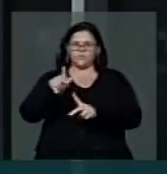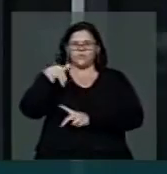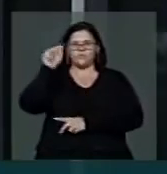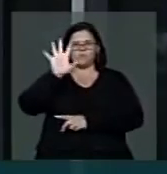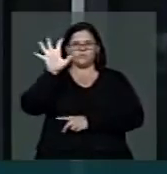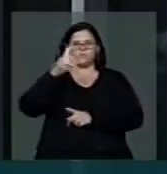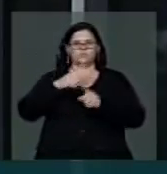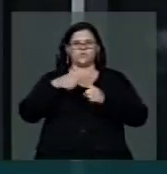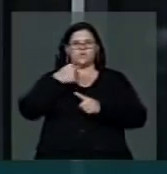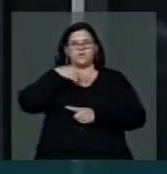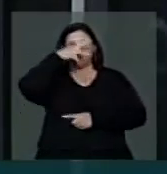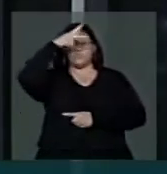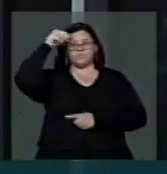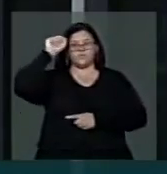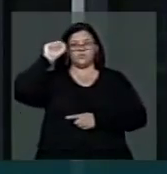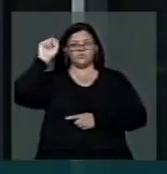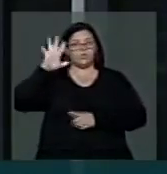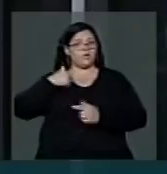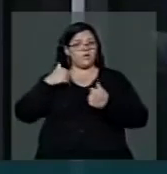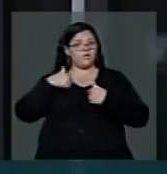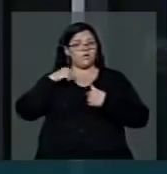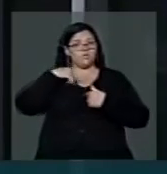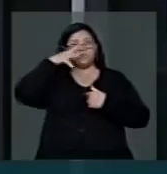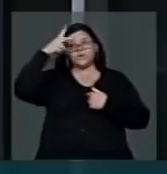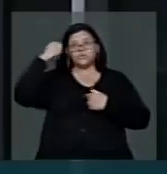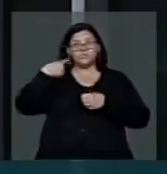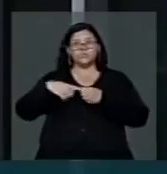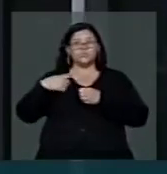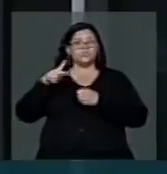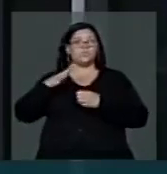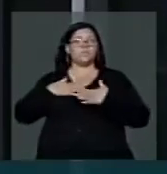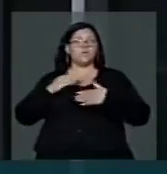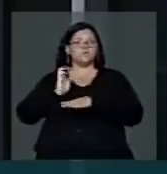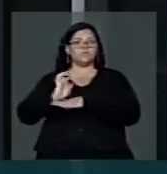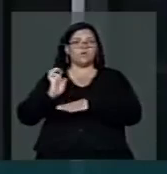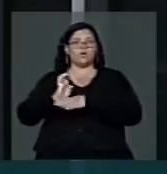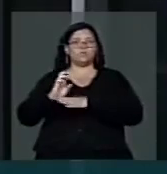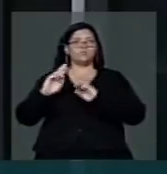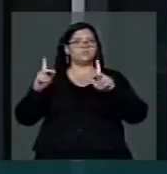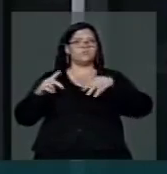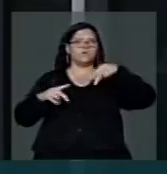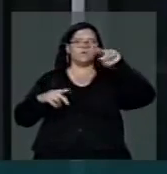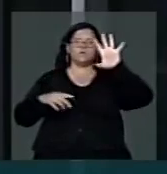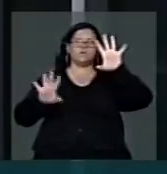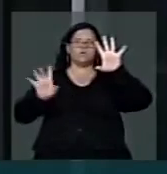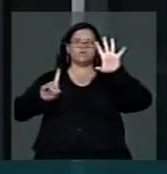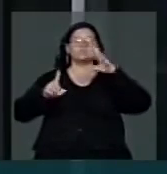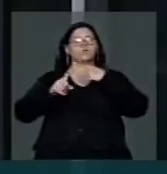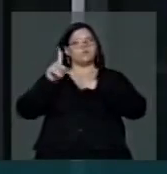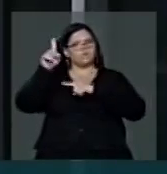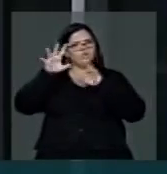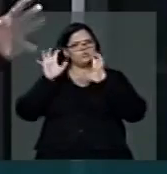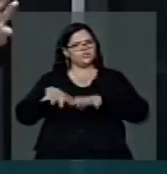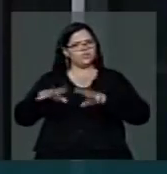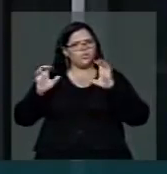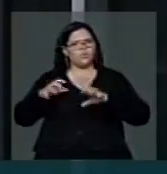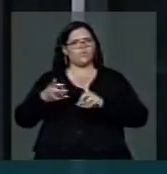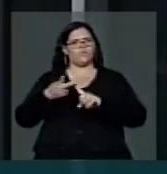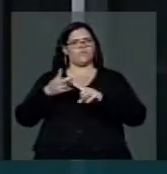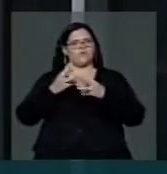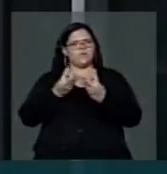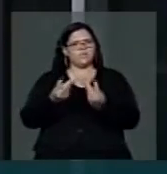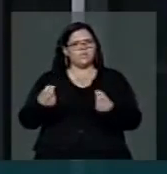Eu sou de Mato Grosso, um Estado que produz muito, mas muito, que tem chuva e há mudança, que tem uma terra